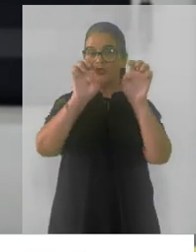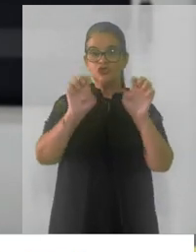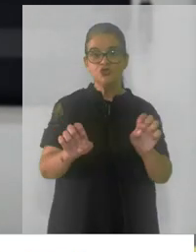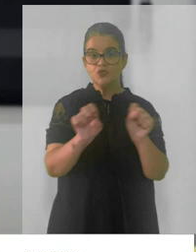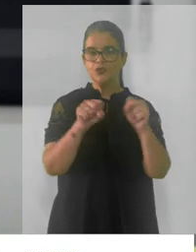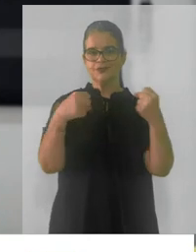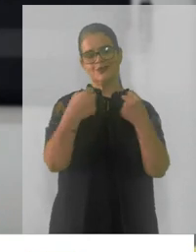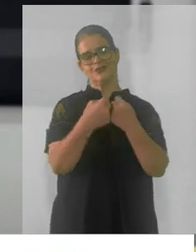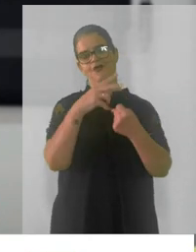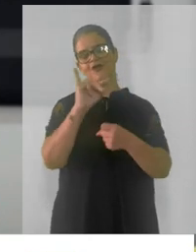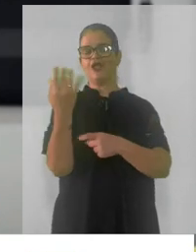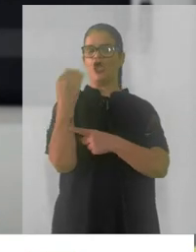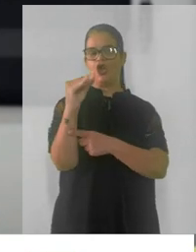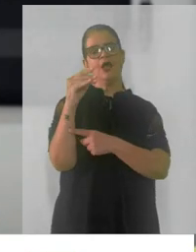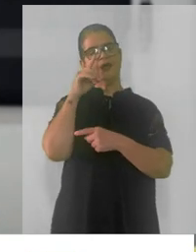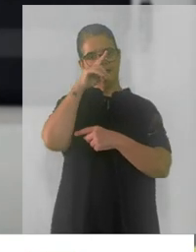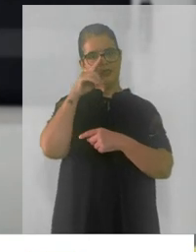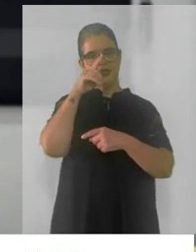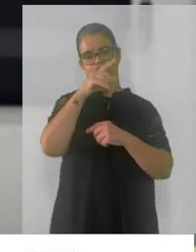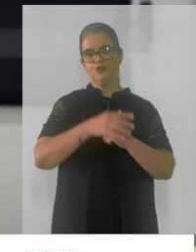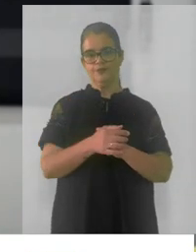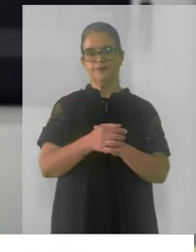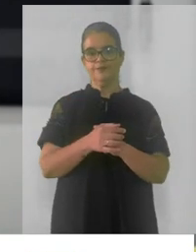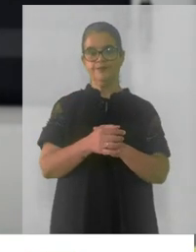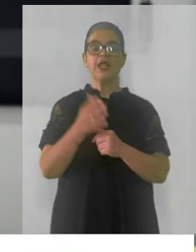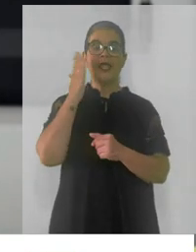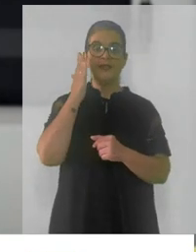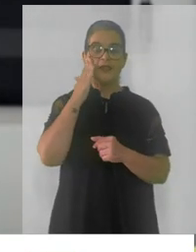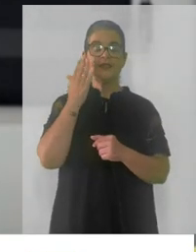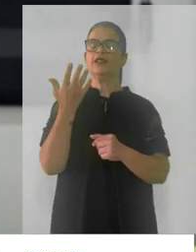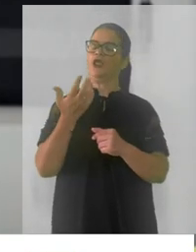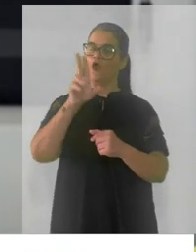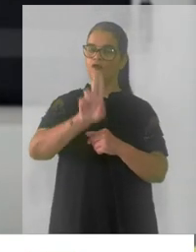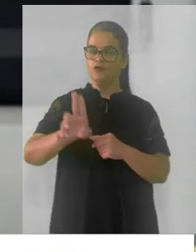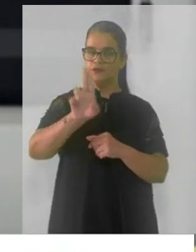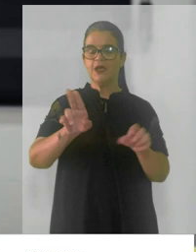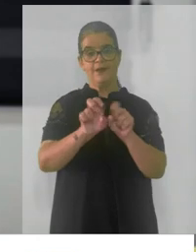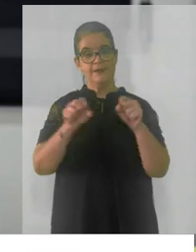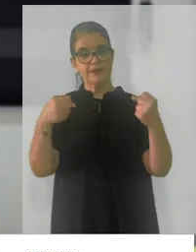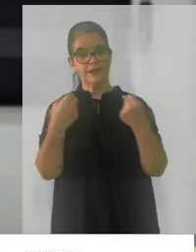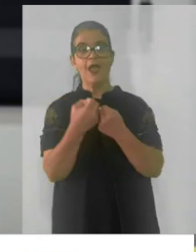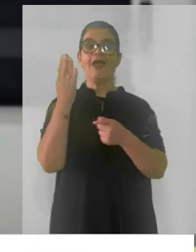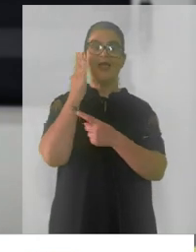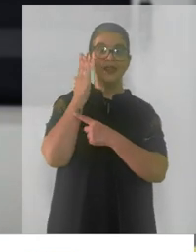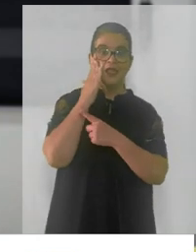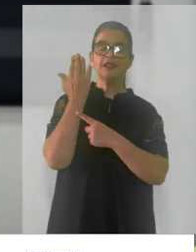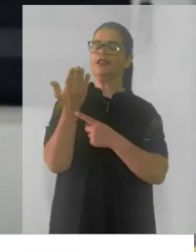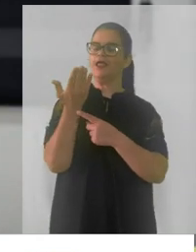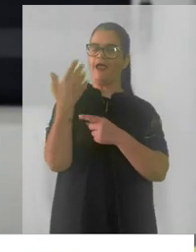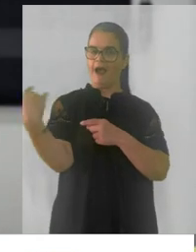estará colocada em risco. Entender o funcionamento da sociedade, entender a